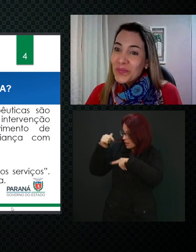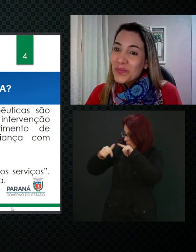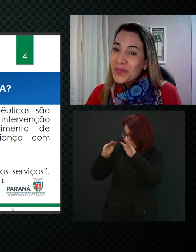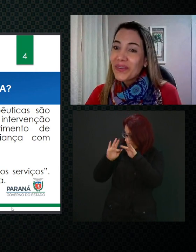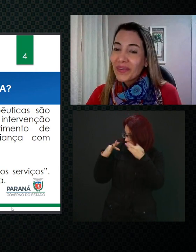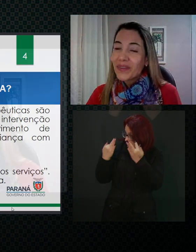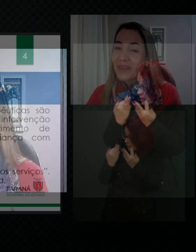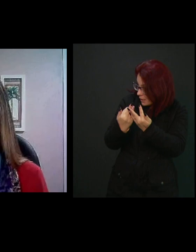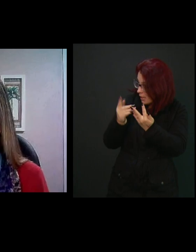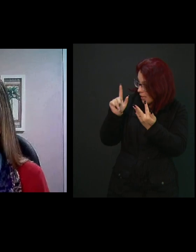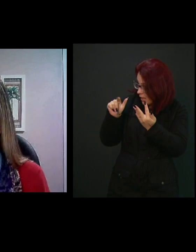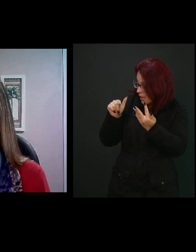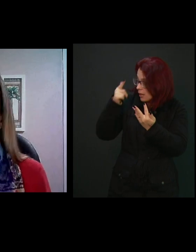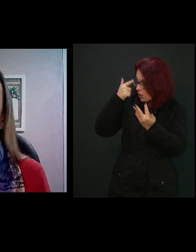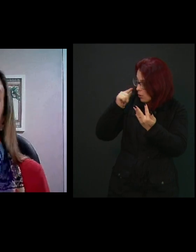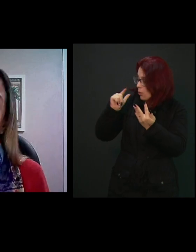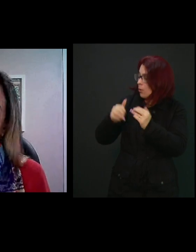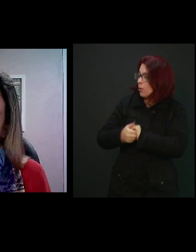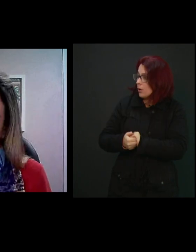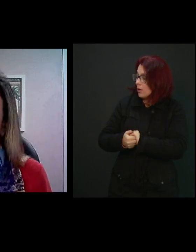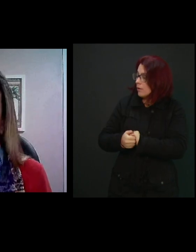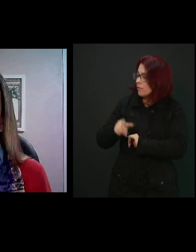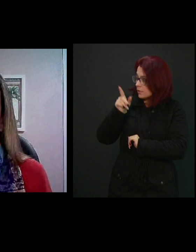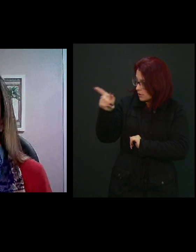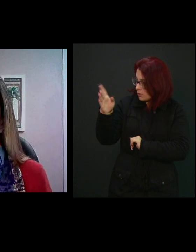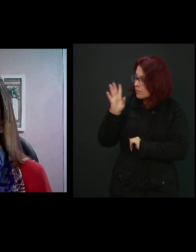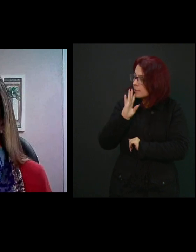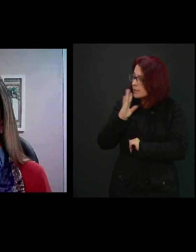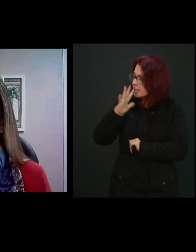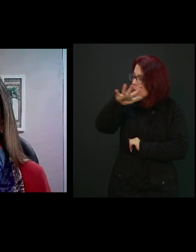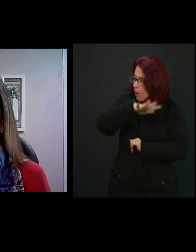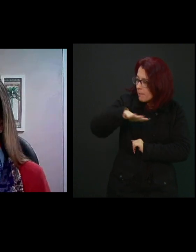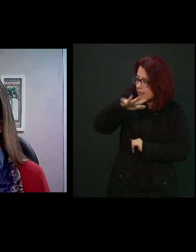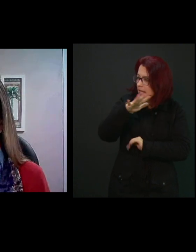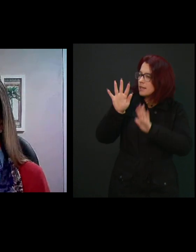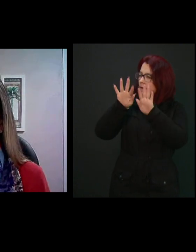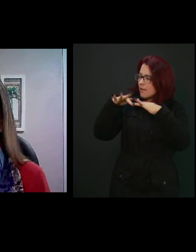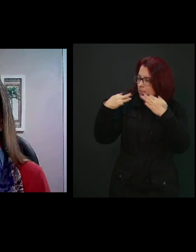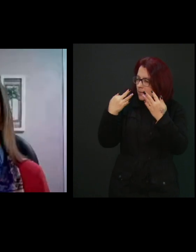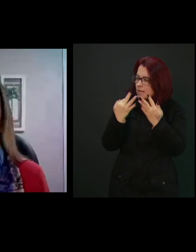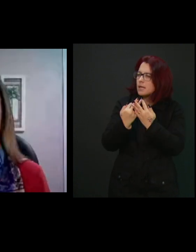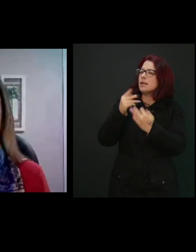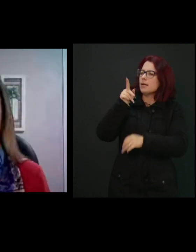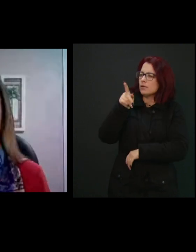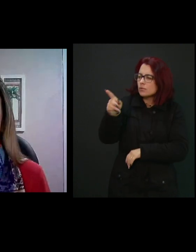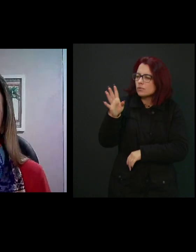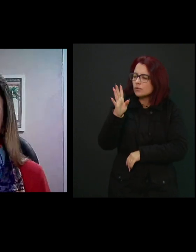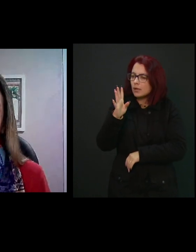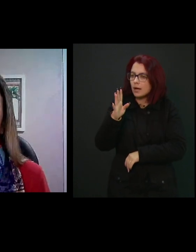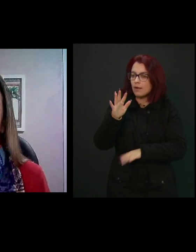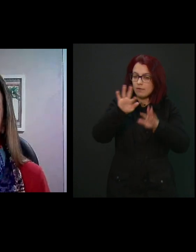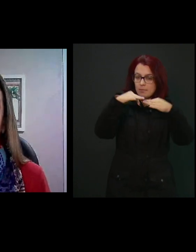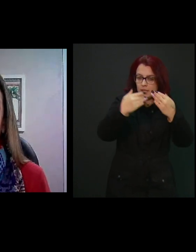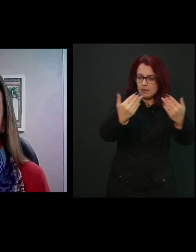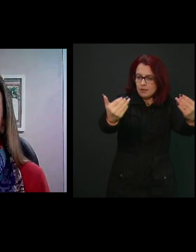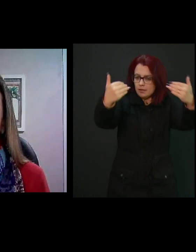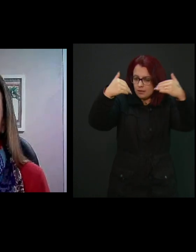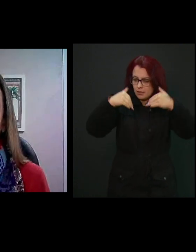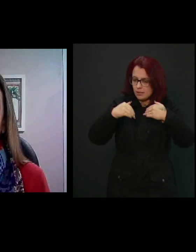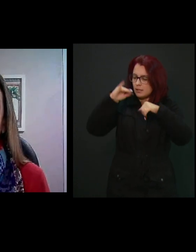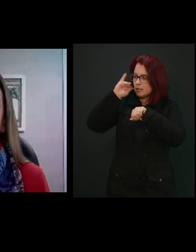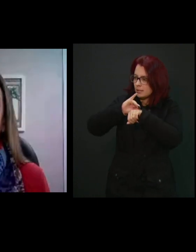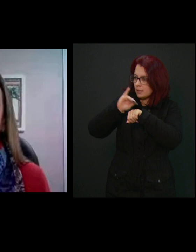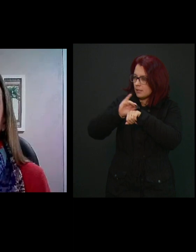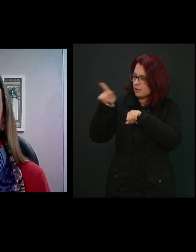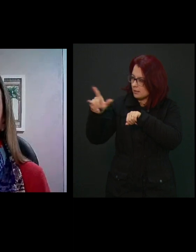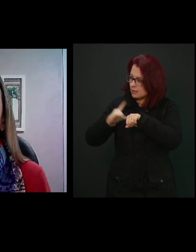Carol. Então, vocês conhecem o ambiente familiar, vocês... A família vem pro centro